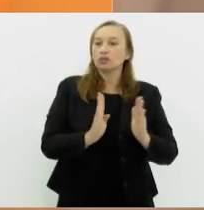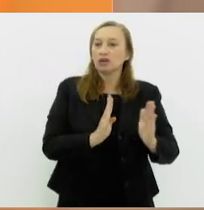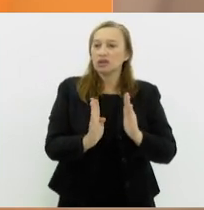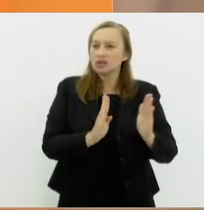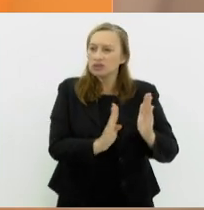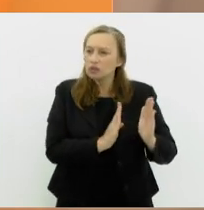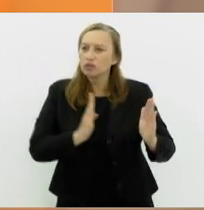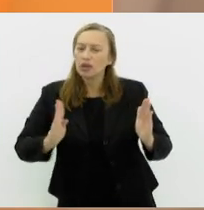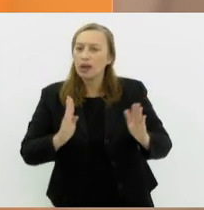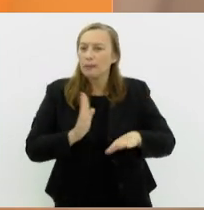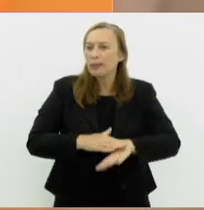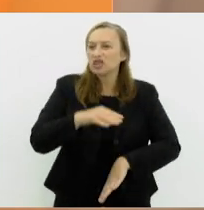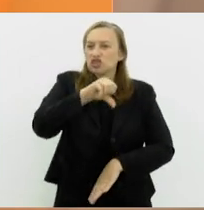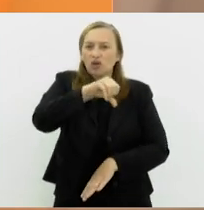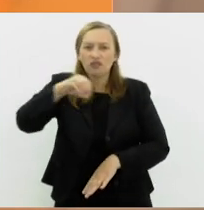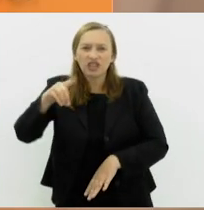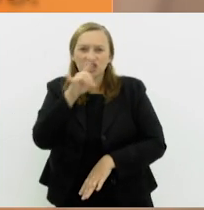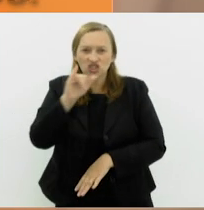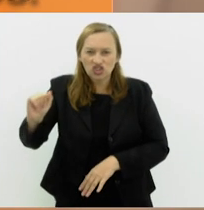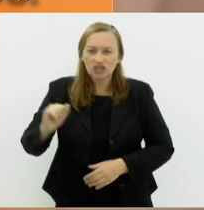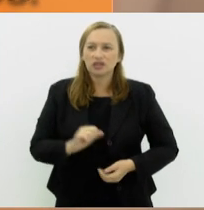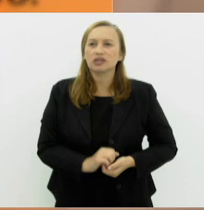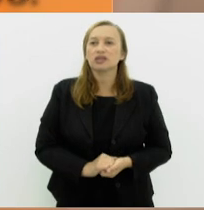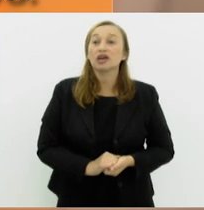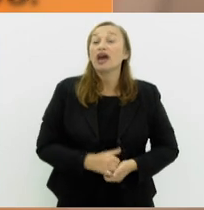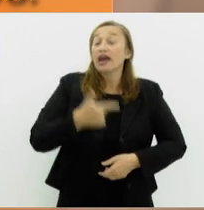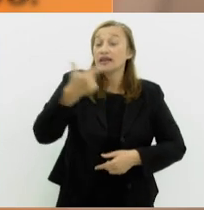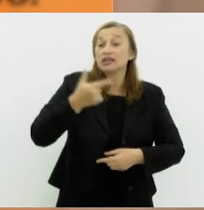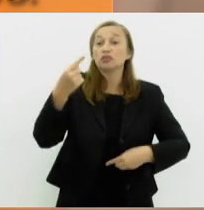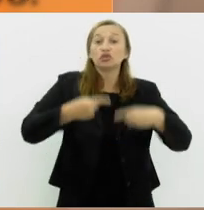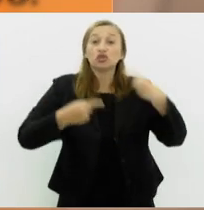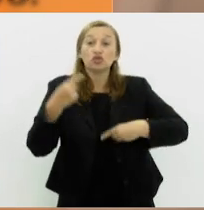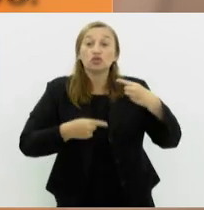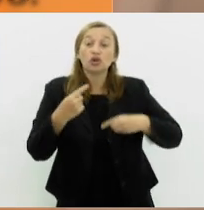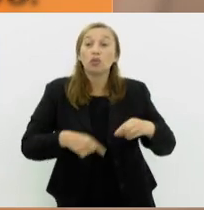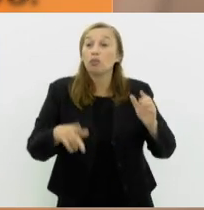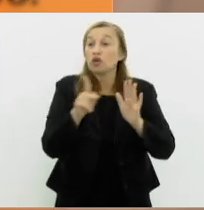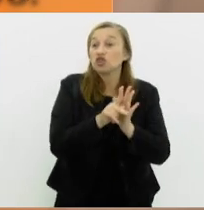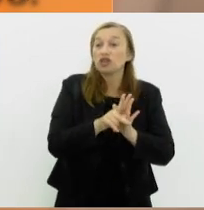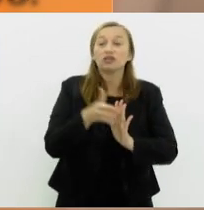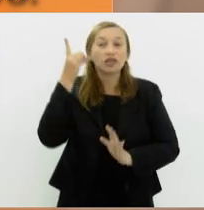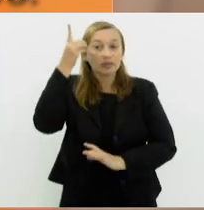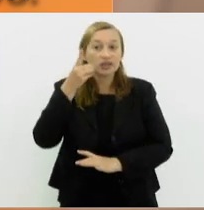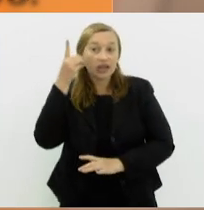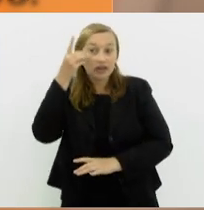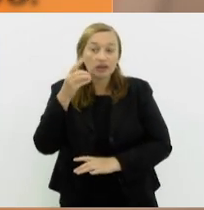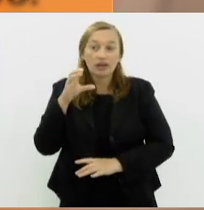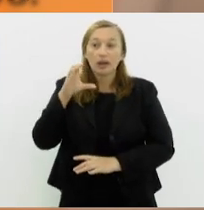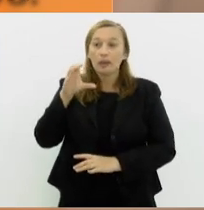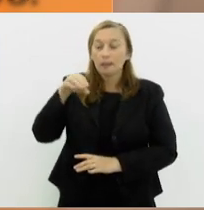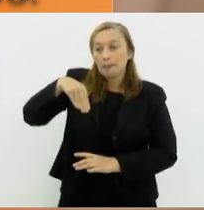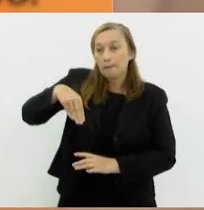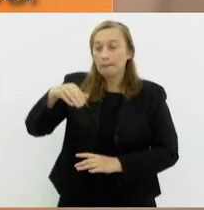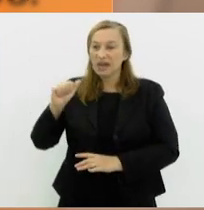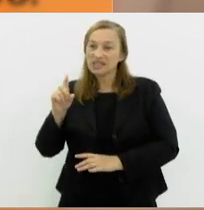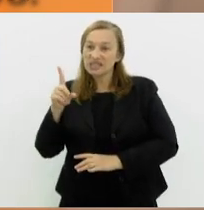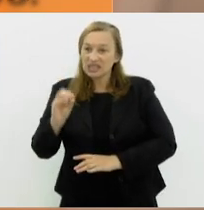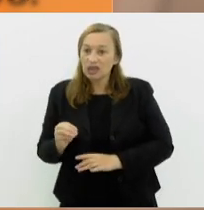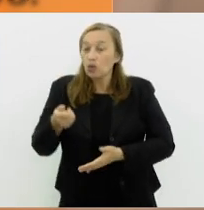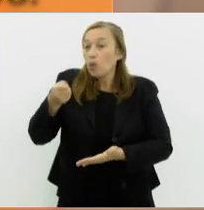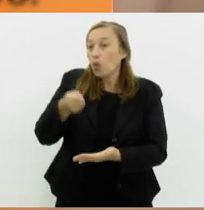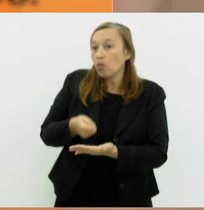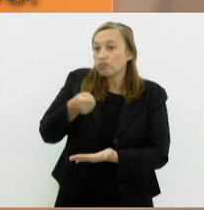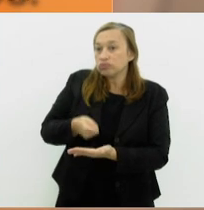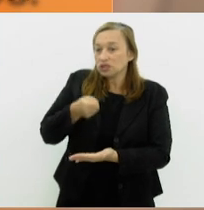por mais 90 dias. Em segunda discussão, um projeto do deputado Carlos Macedo, que obriga recintos